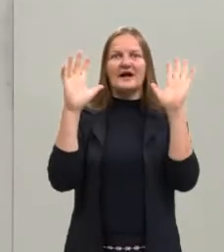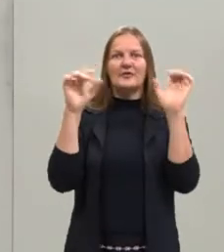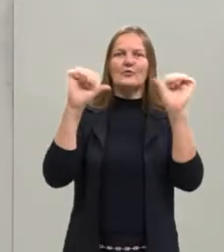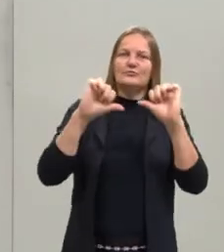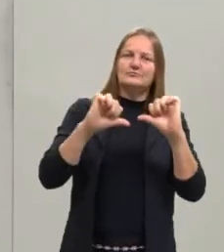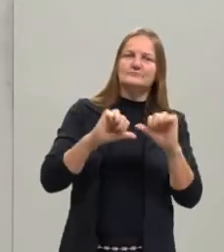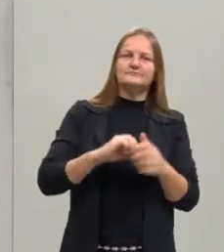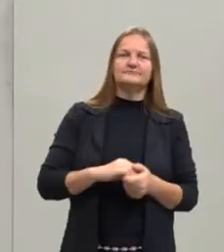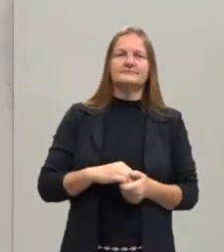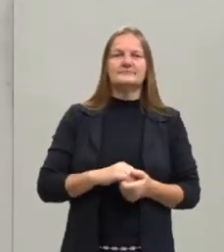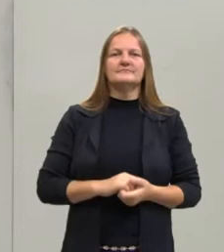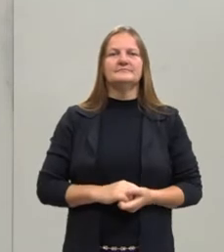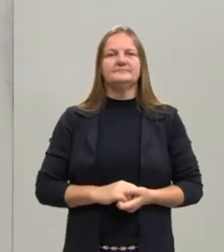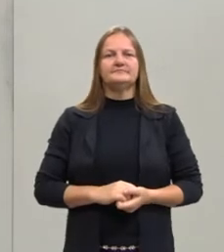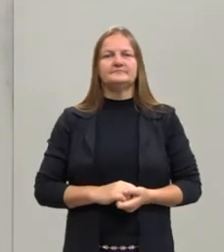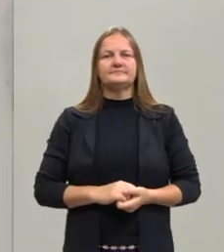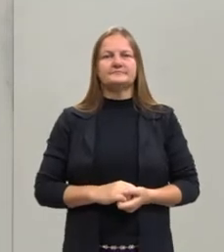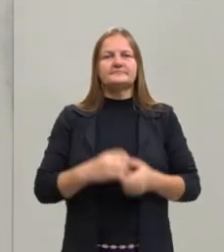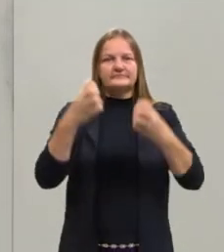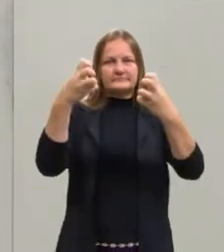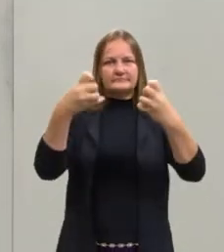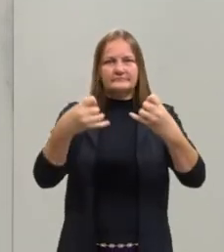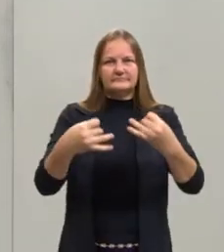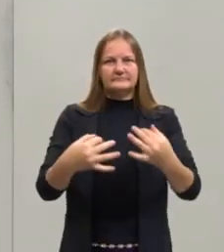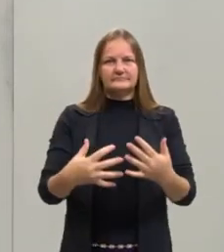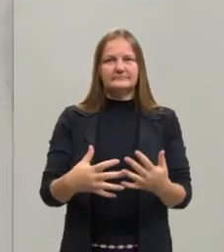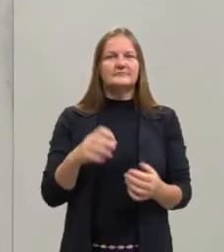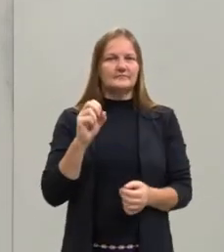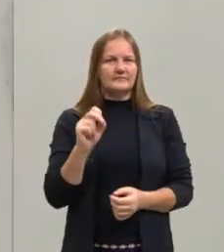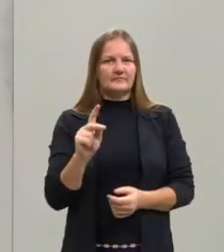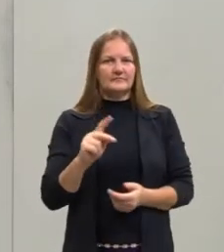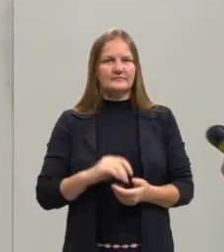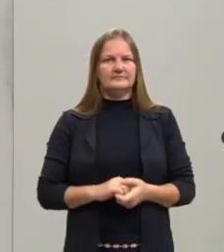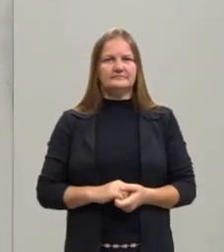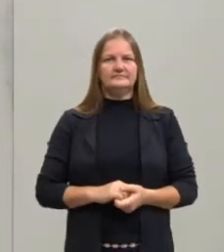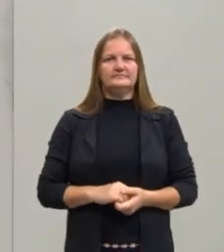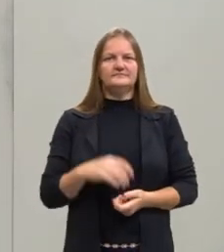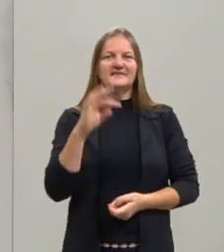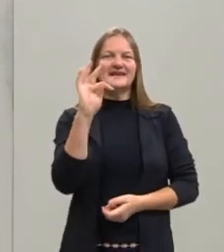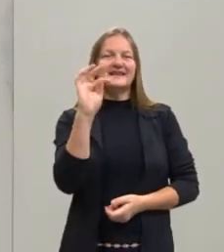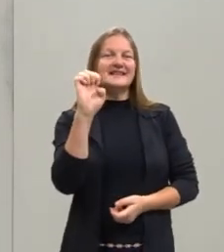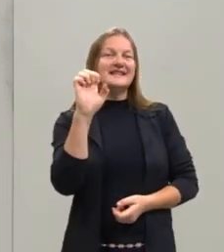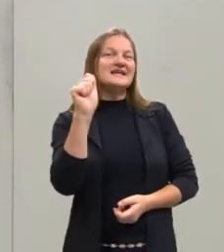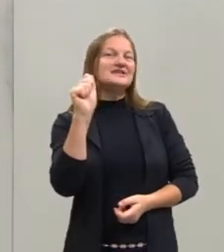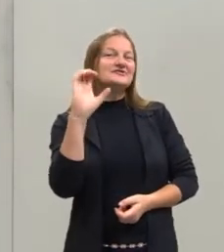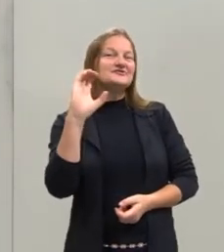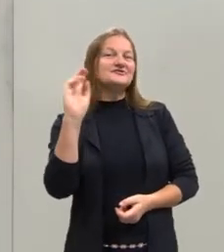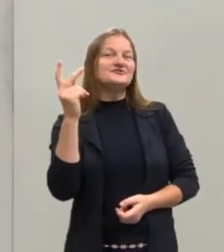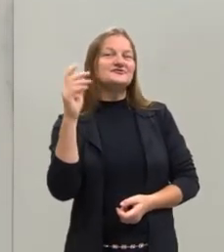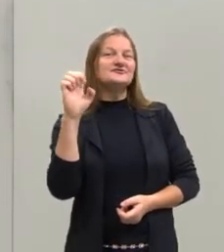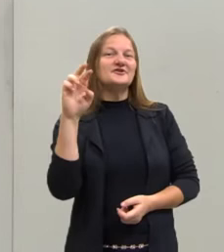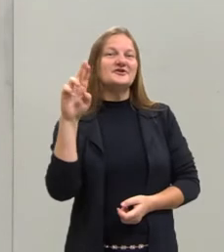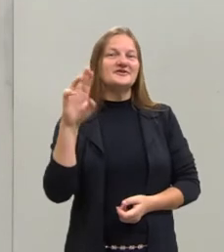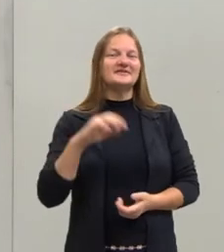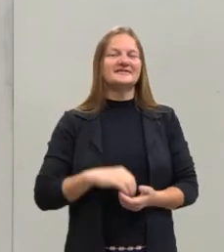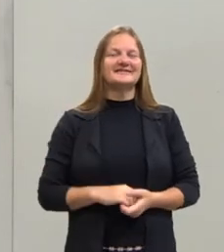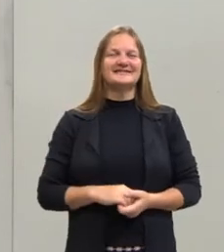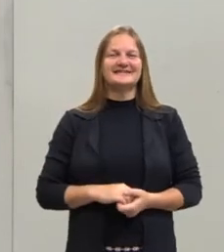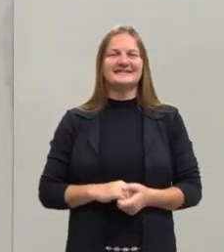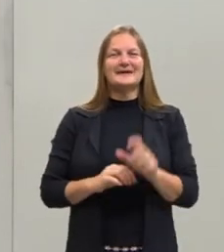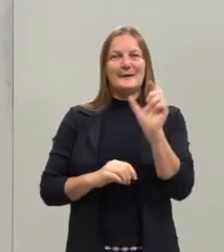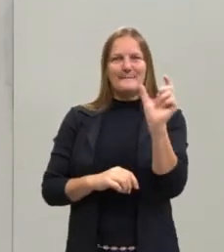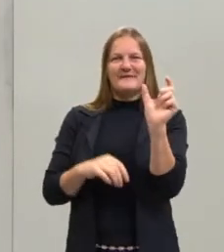se vocês estão compreendendo a minha explicação. Então, o teacher, teacher, T-E